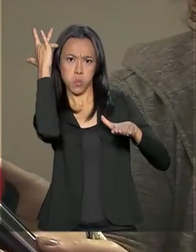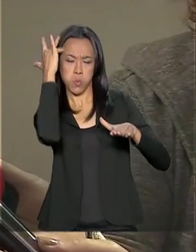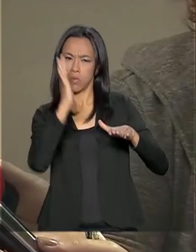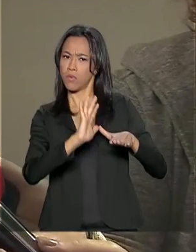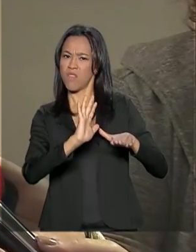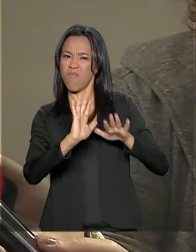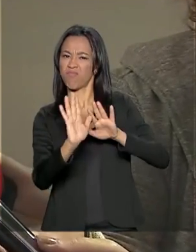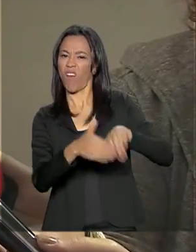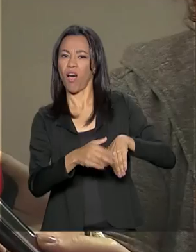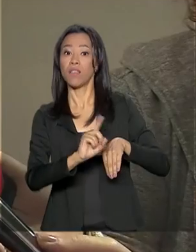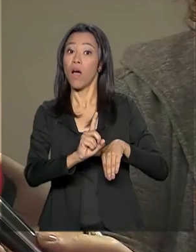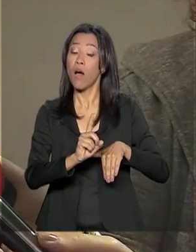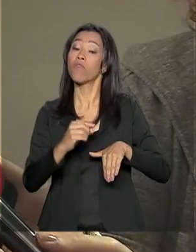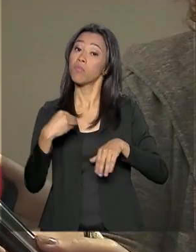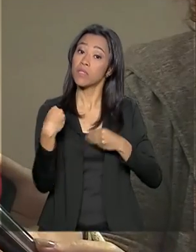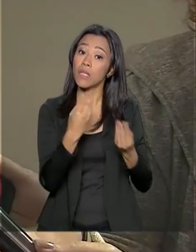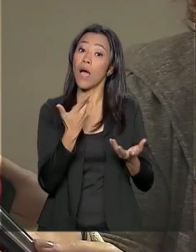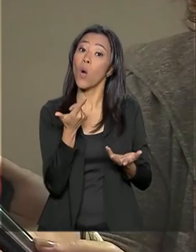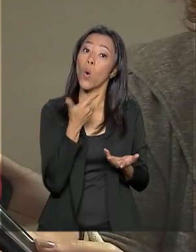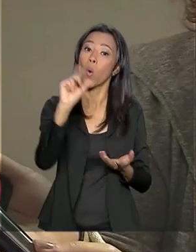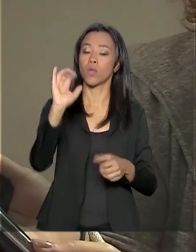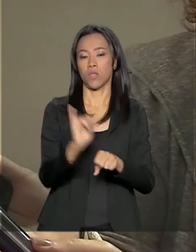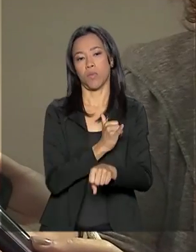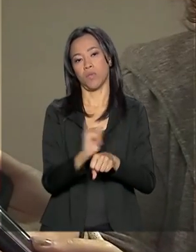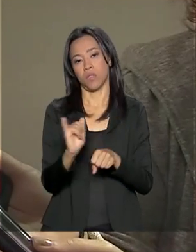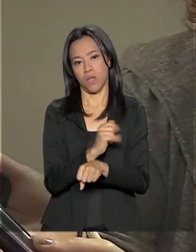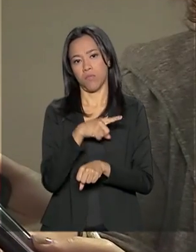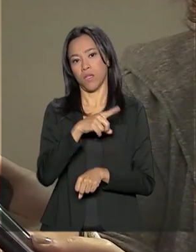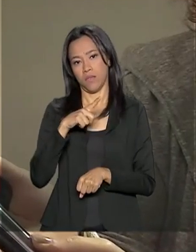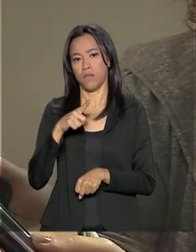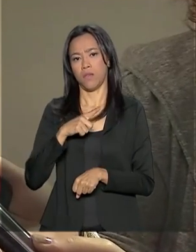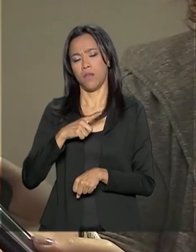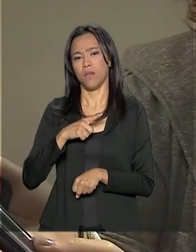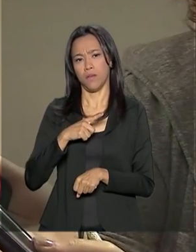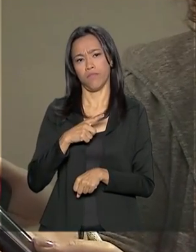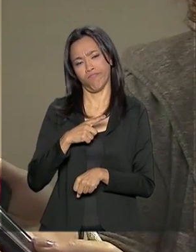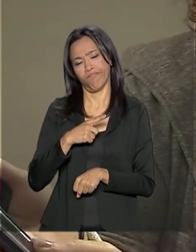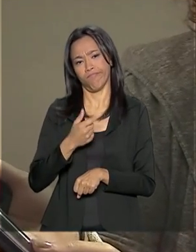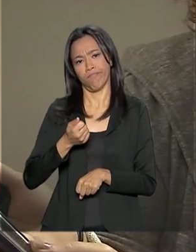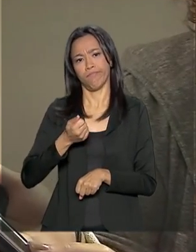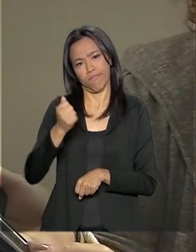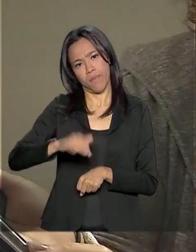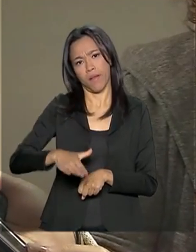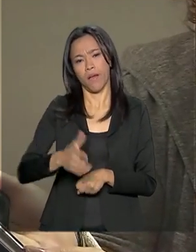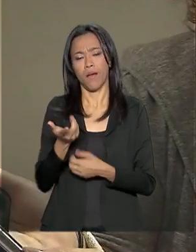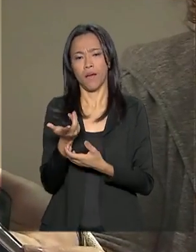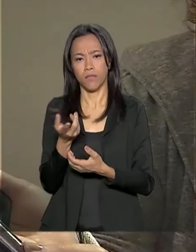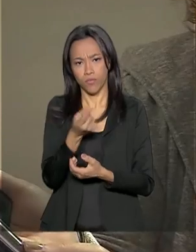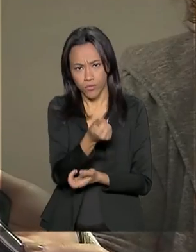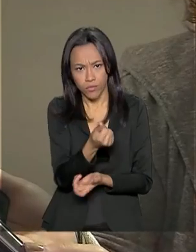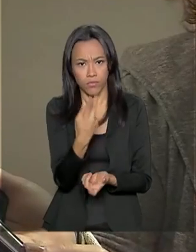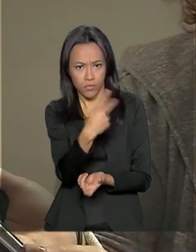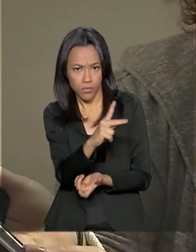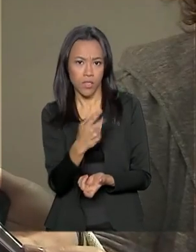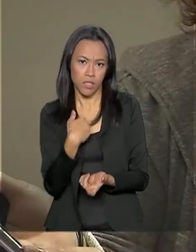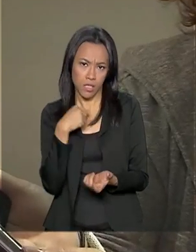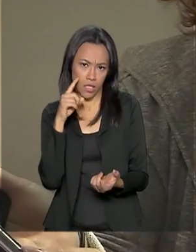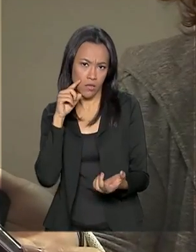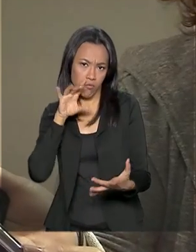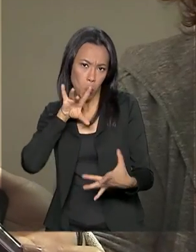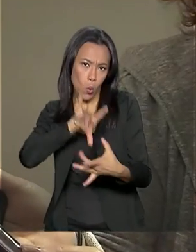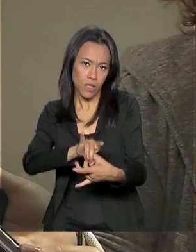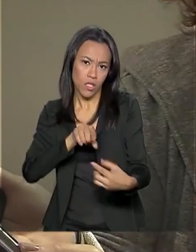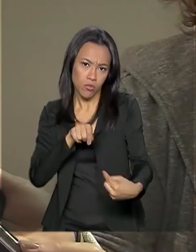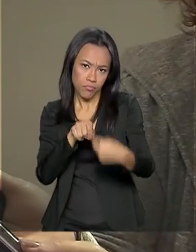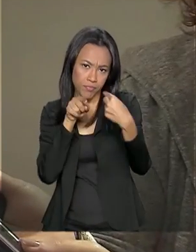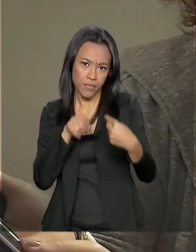opções para que eles também tenham recursos mais baratos, mais compatíveis com a nossa atividade